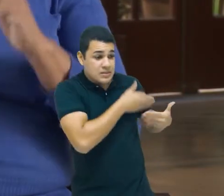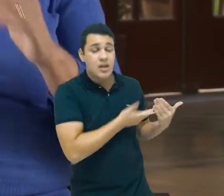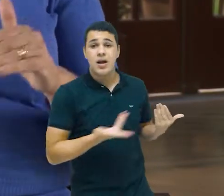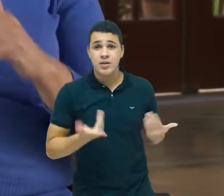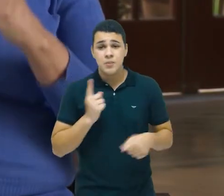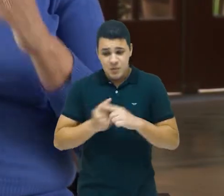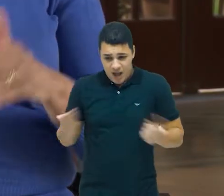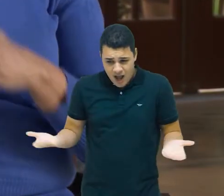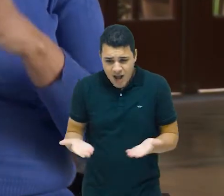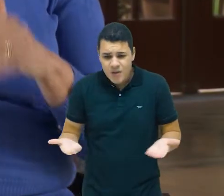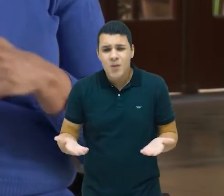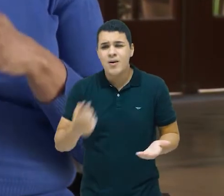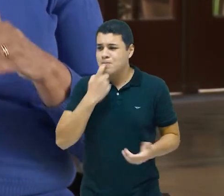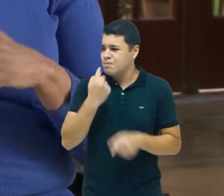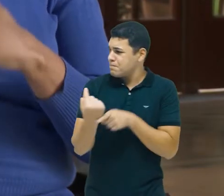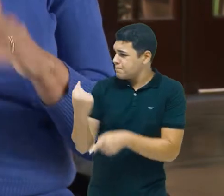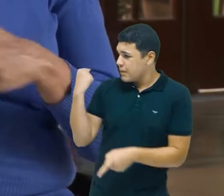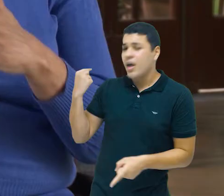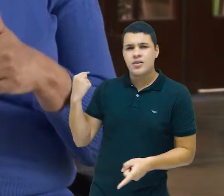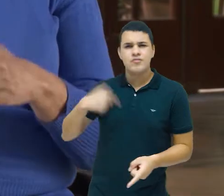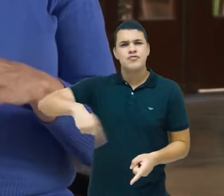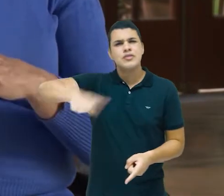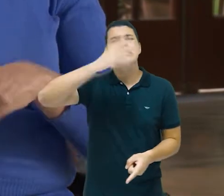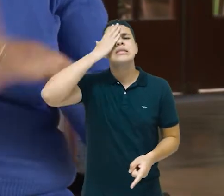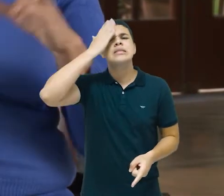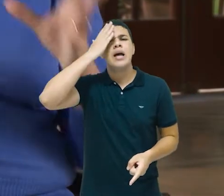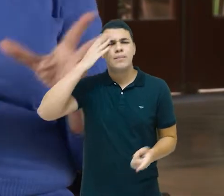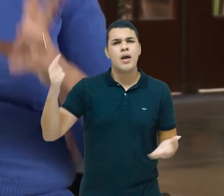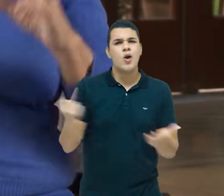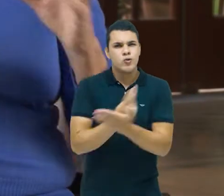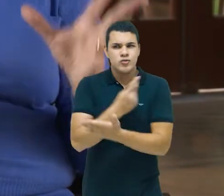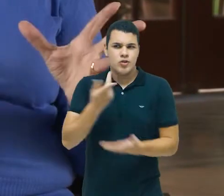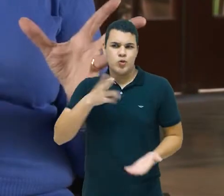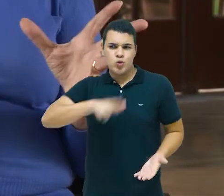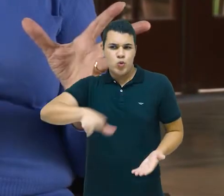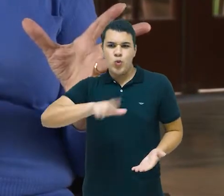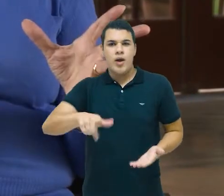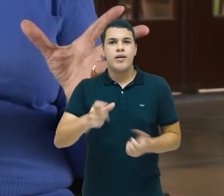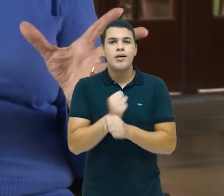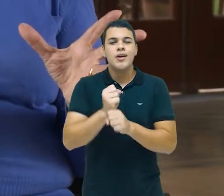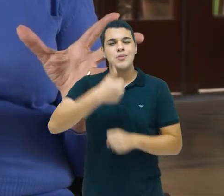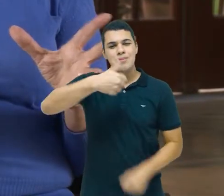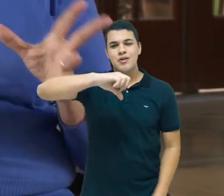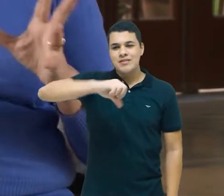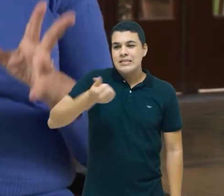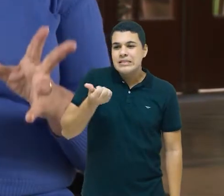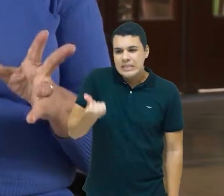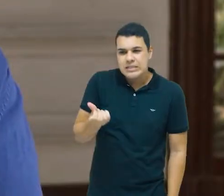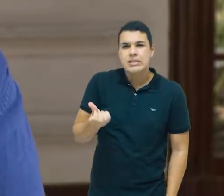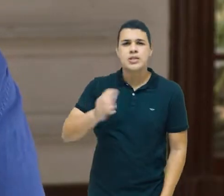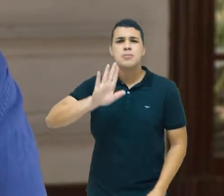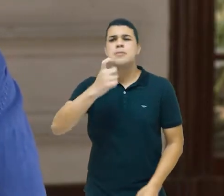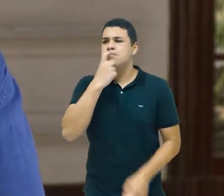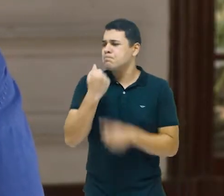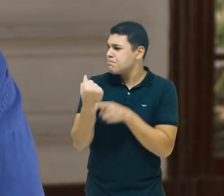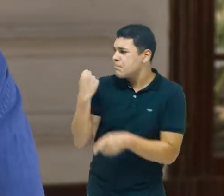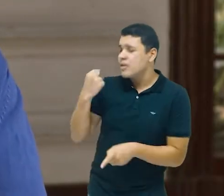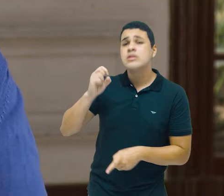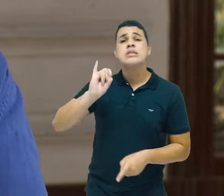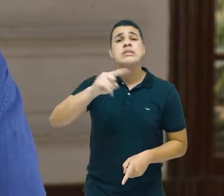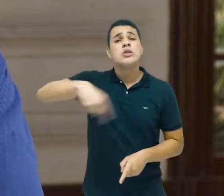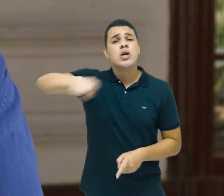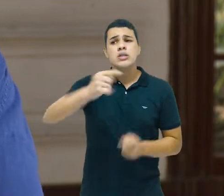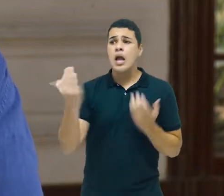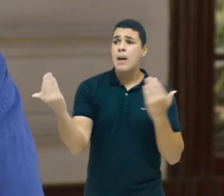agora, mais recentemente, acho que todos se lembram, a gente não está mais nos anos 1916, mas reparem que nós